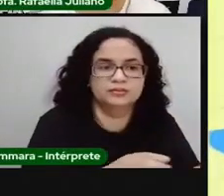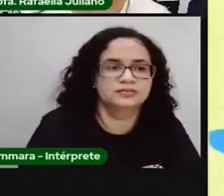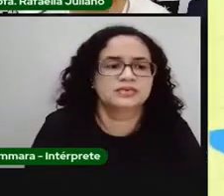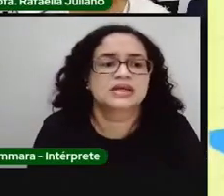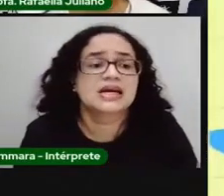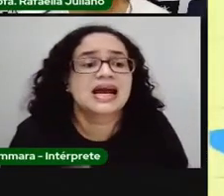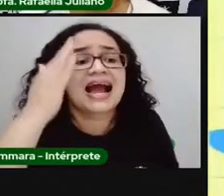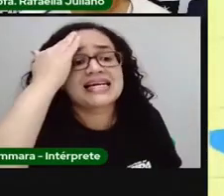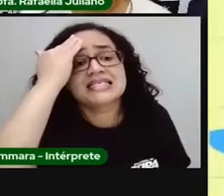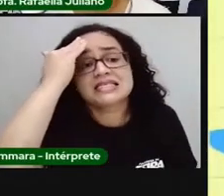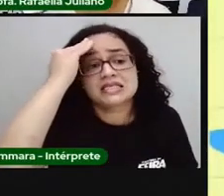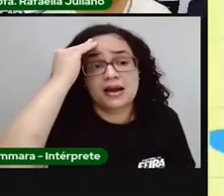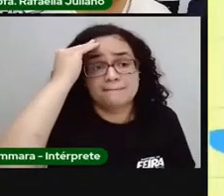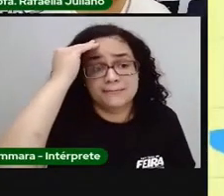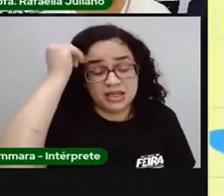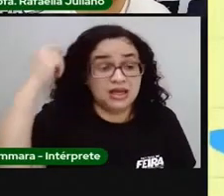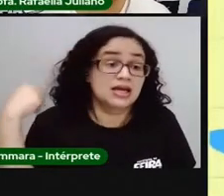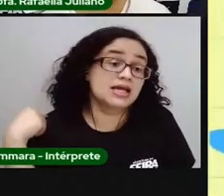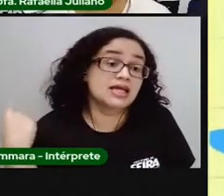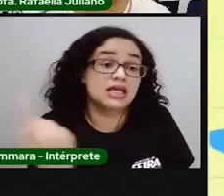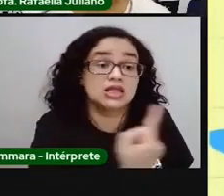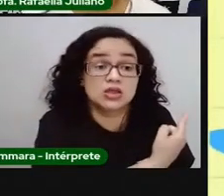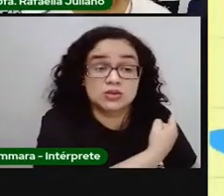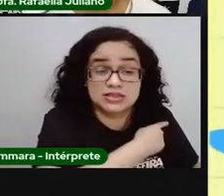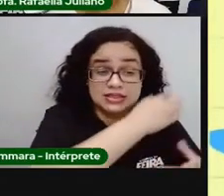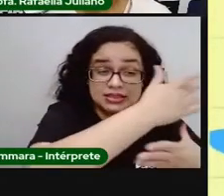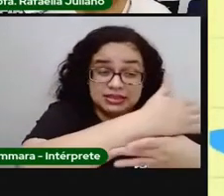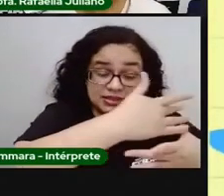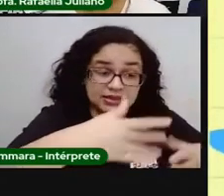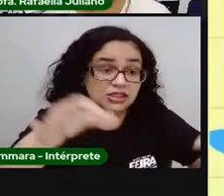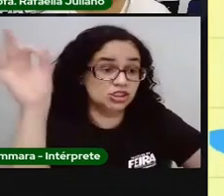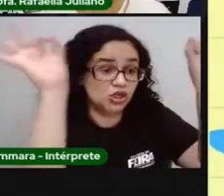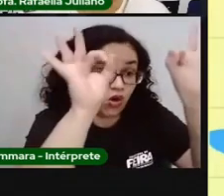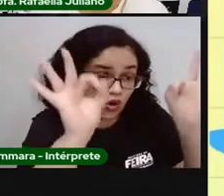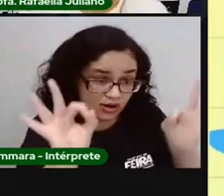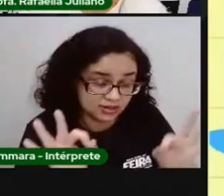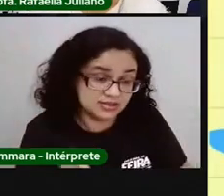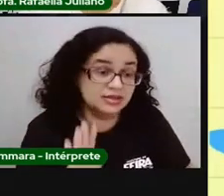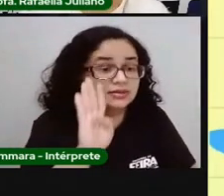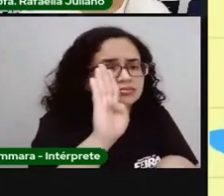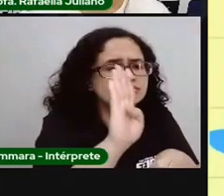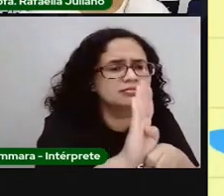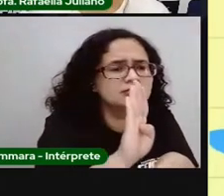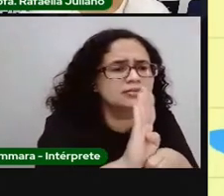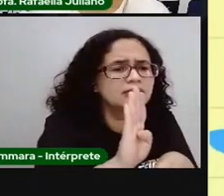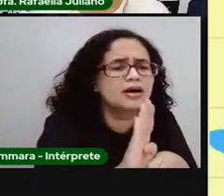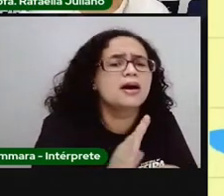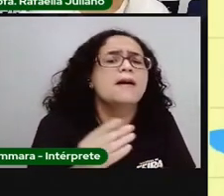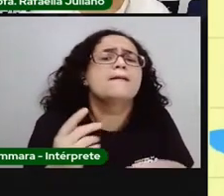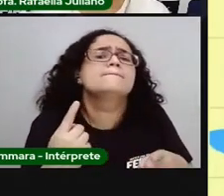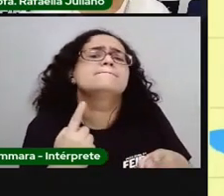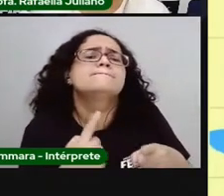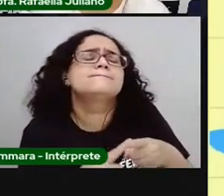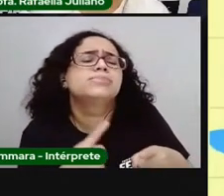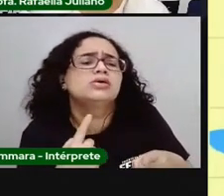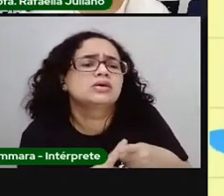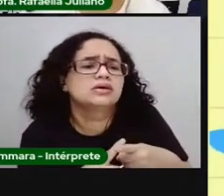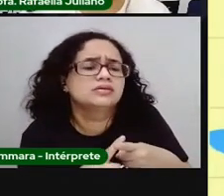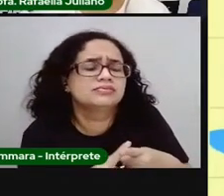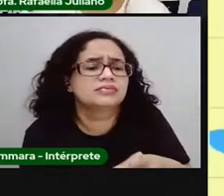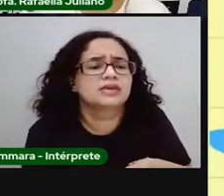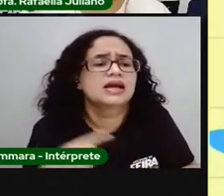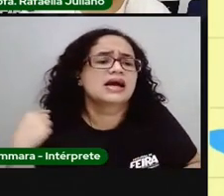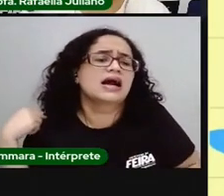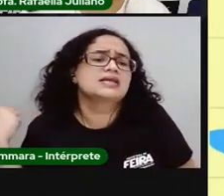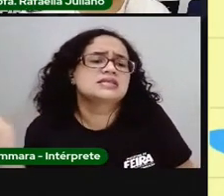Vocês sabiam que a nossa cidade é organizada em bairros? Mas por que, Pró Rafa? Por que as cidades